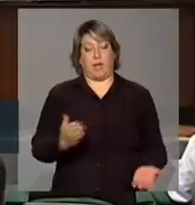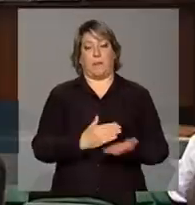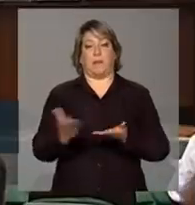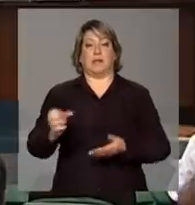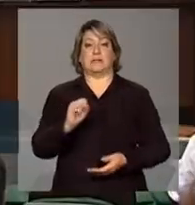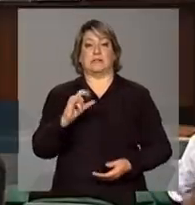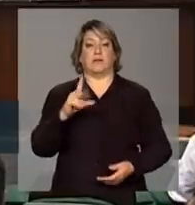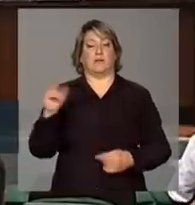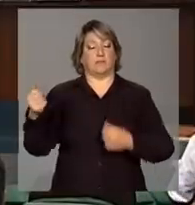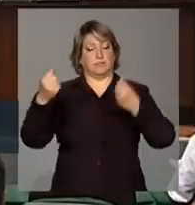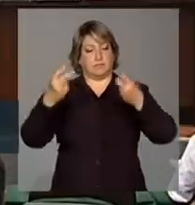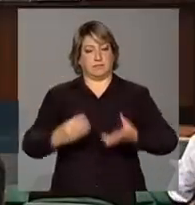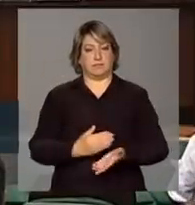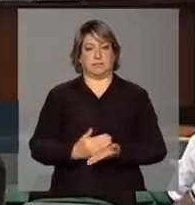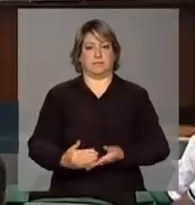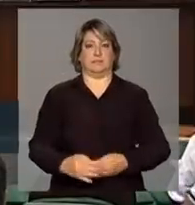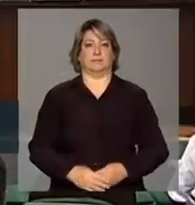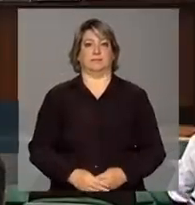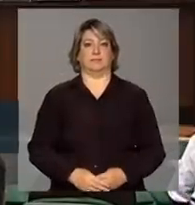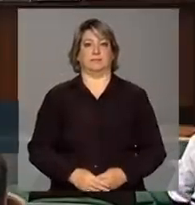Silvio para fazer a apresentação.